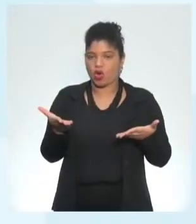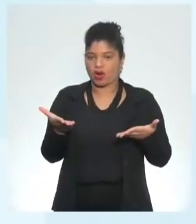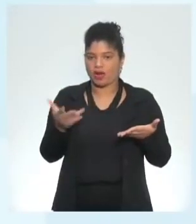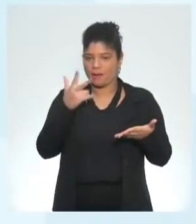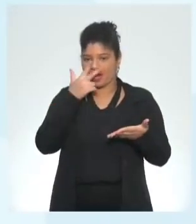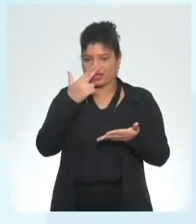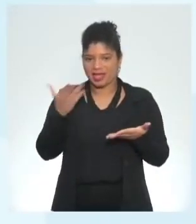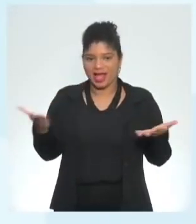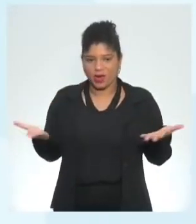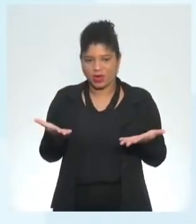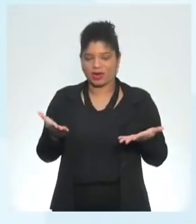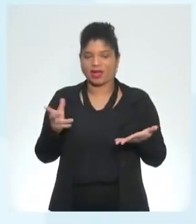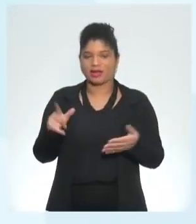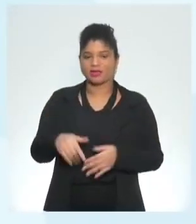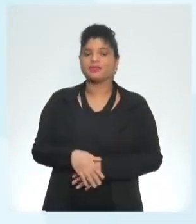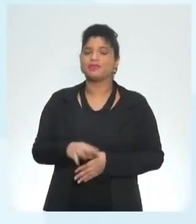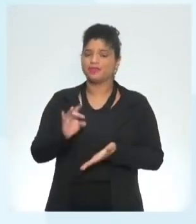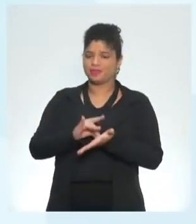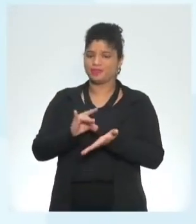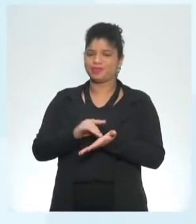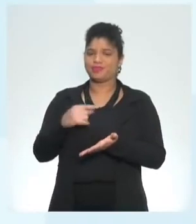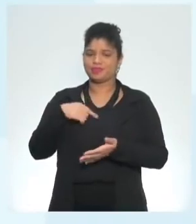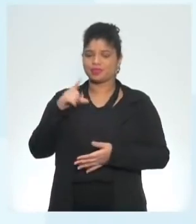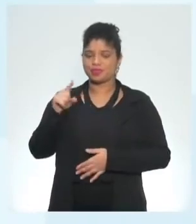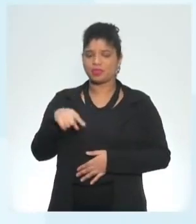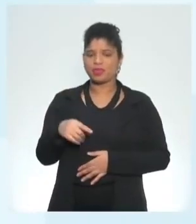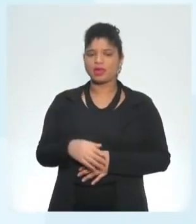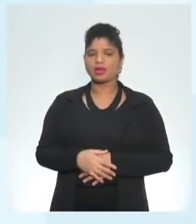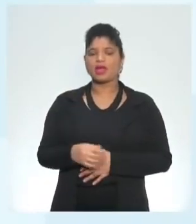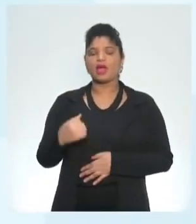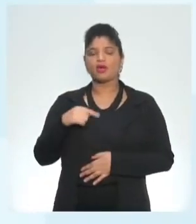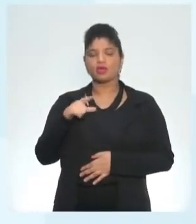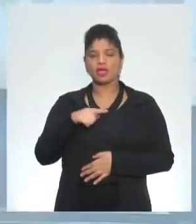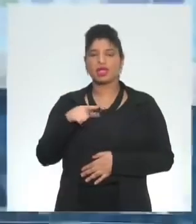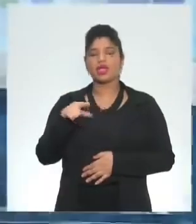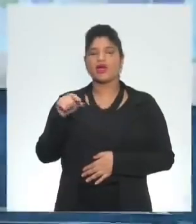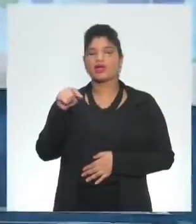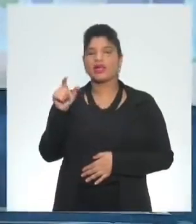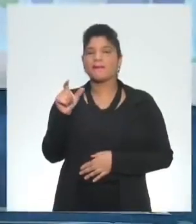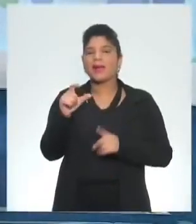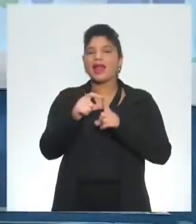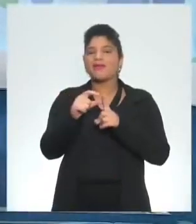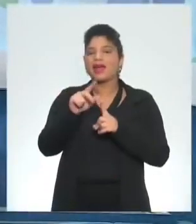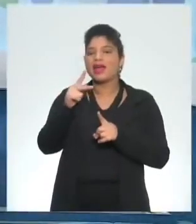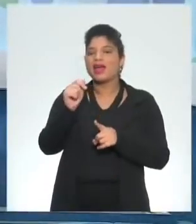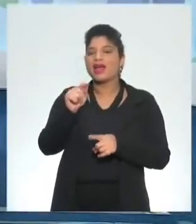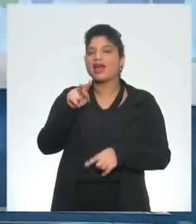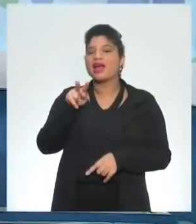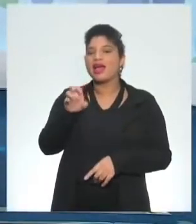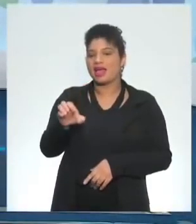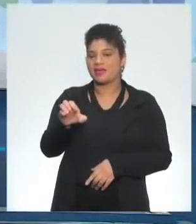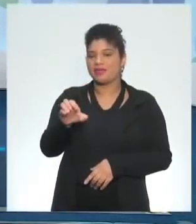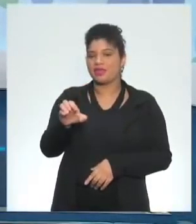então é interessante quando a gente usa o present perfect assim porque a gente tem aquele have ali foi legal que você falou eu tenho dirigido